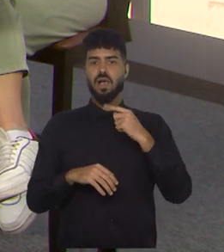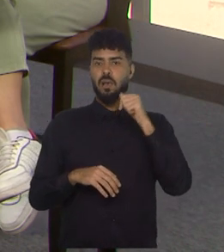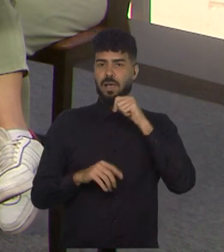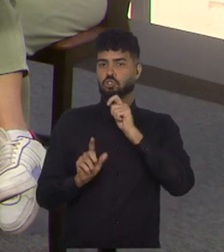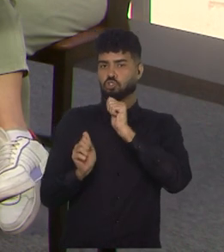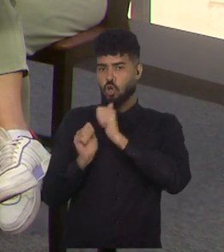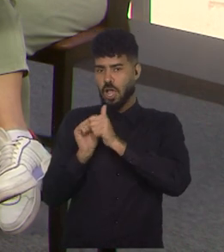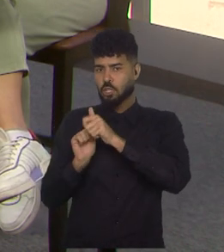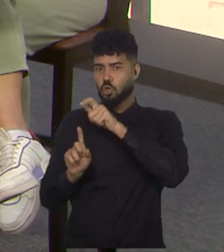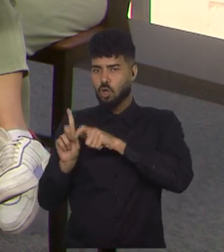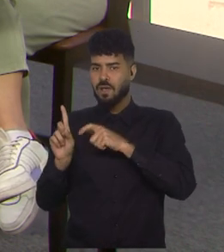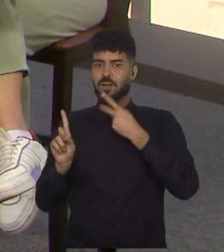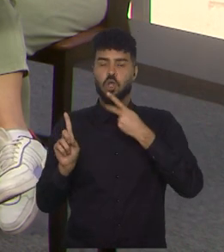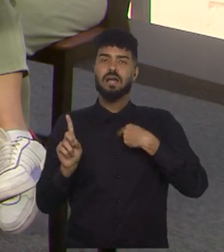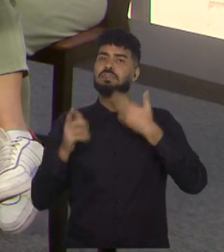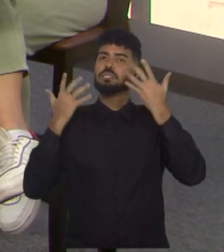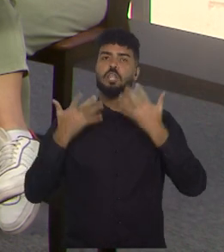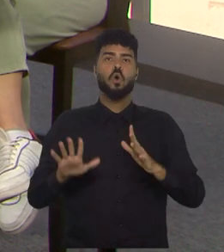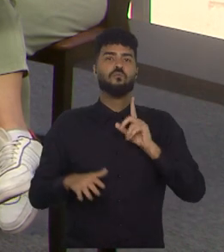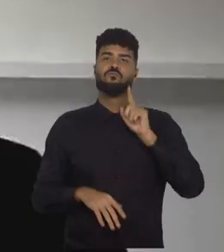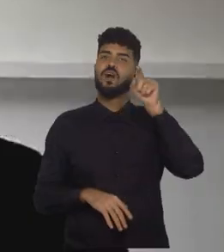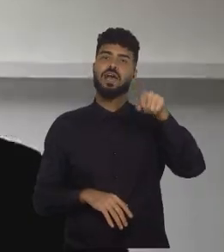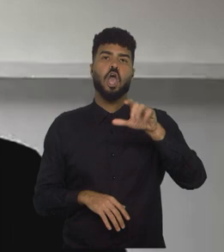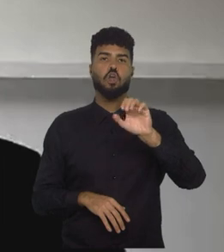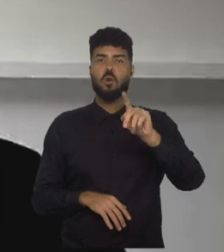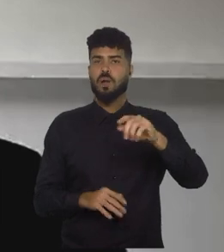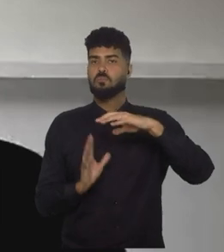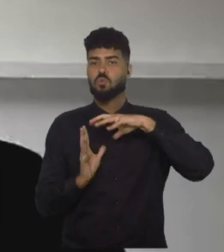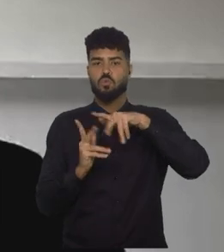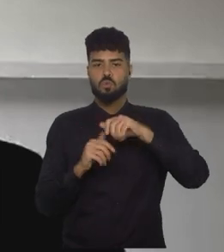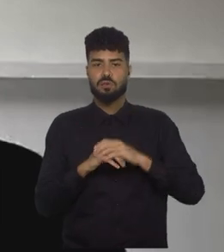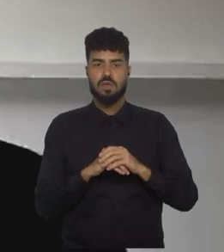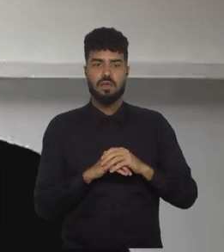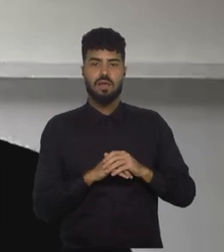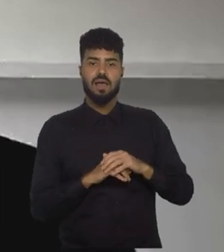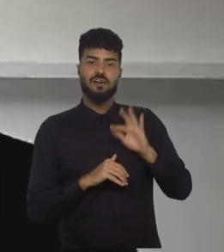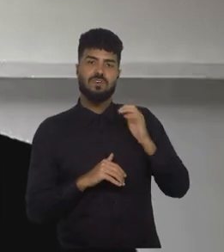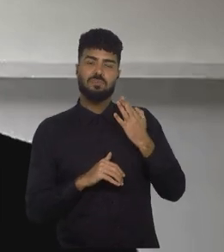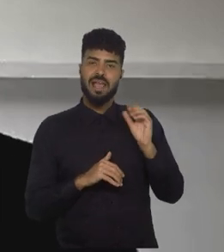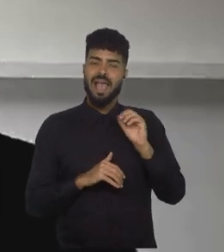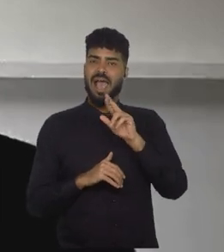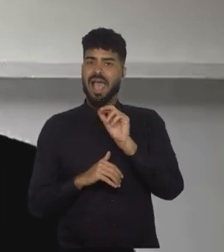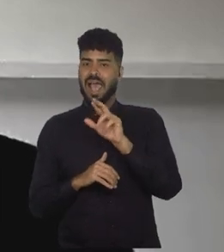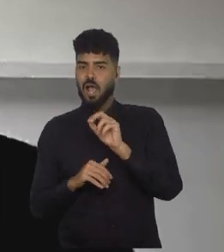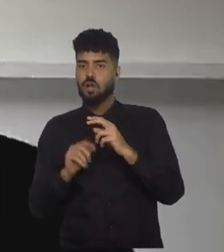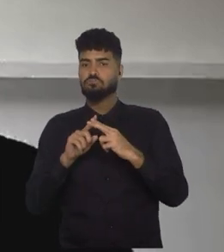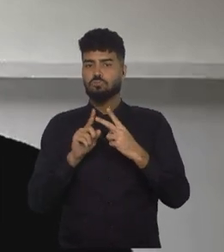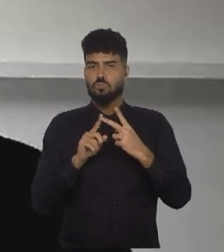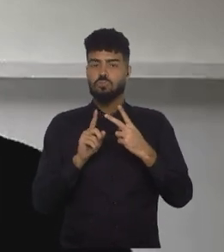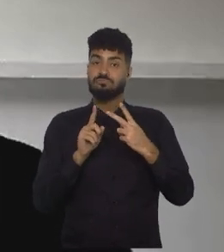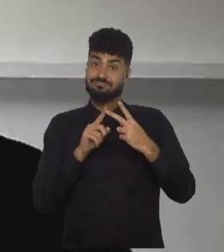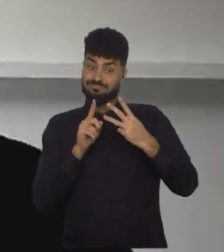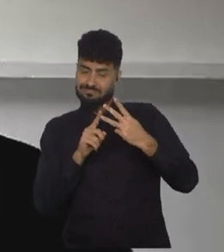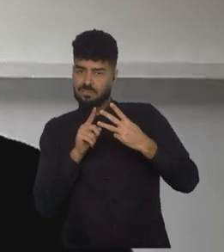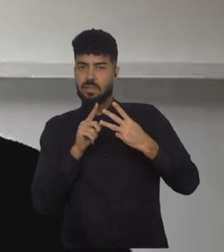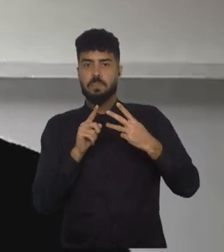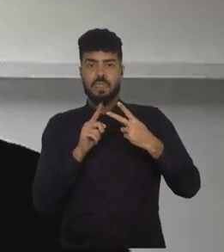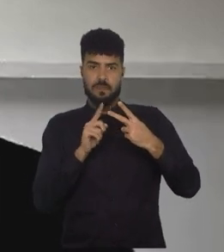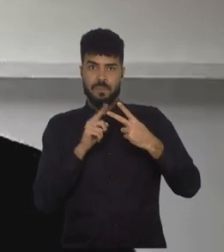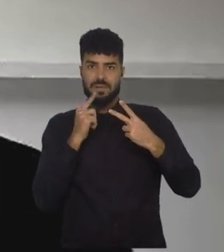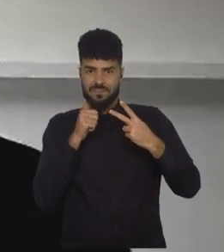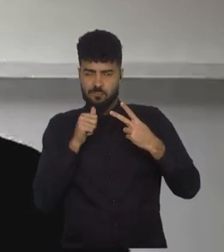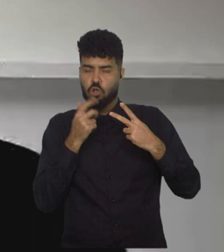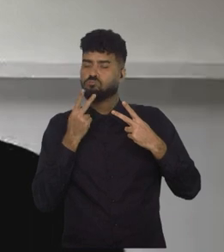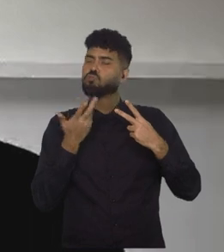dizendo que não vai, não vai para a Copa do Mundo. A Patrigo e Raro agora também, disse que, de momento, a decisão dela é não